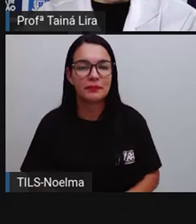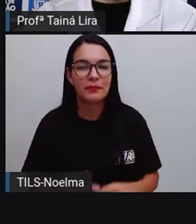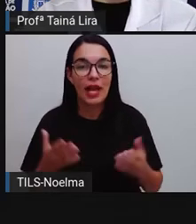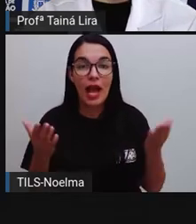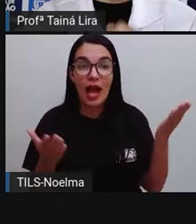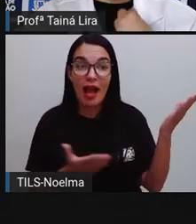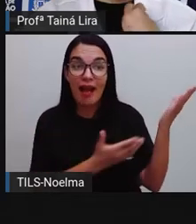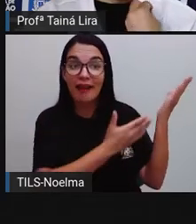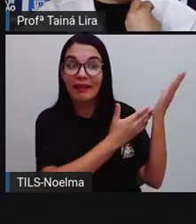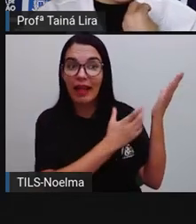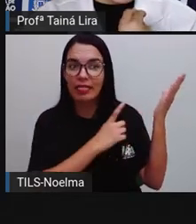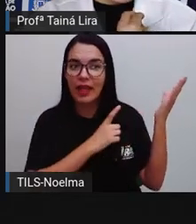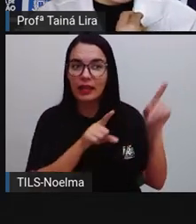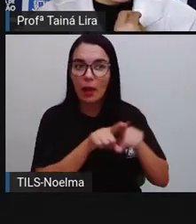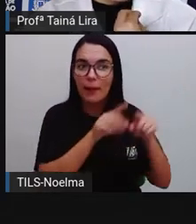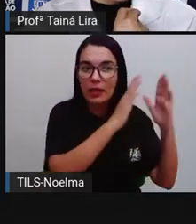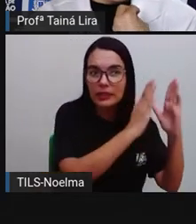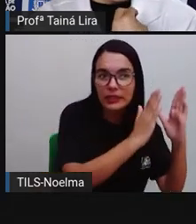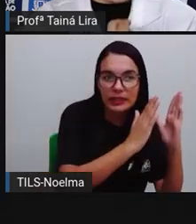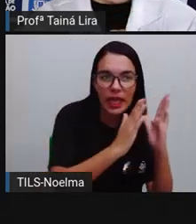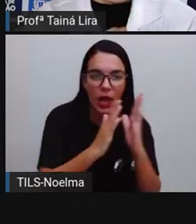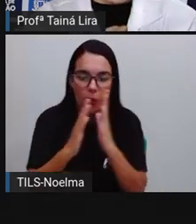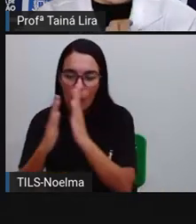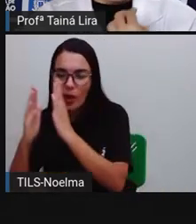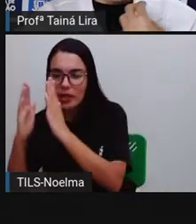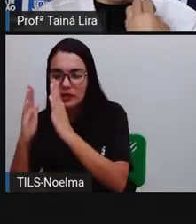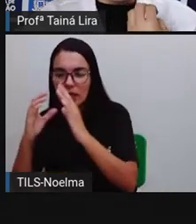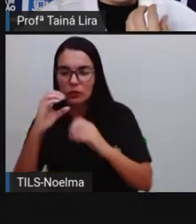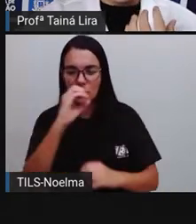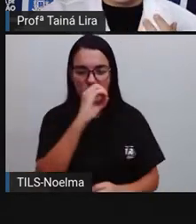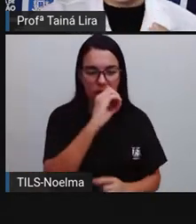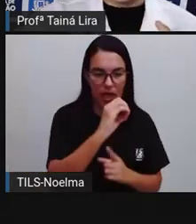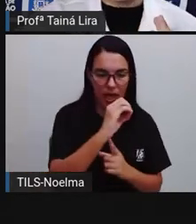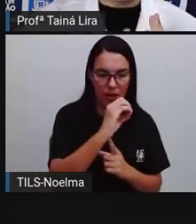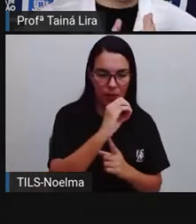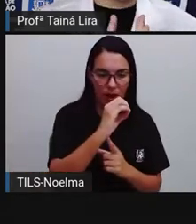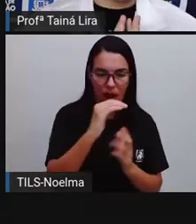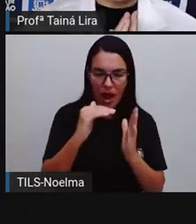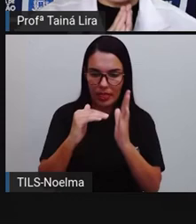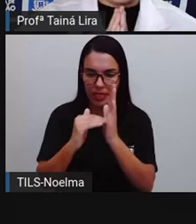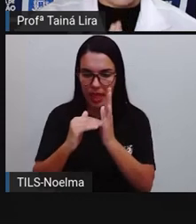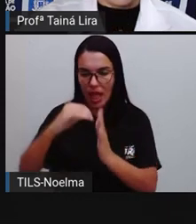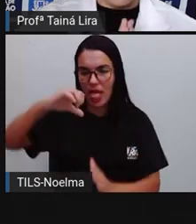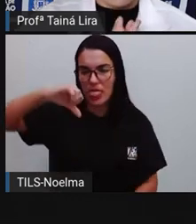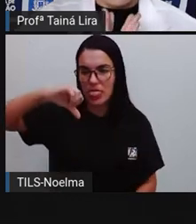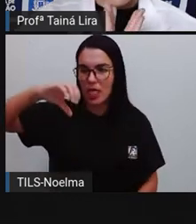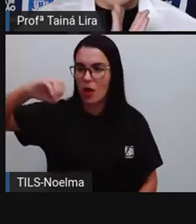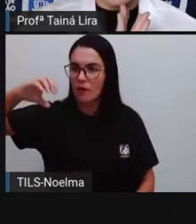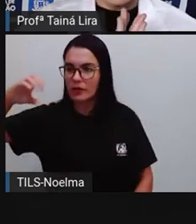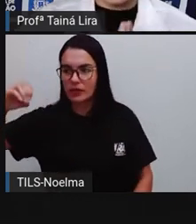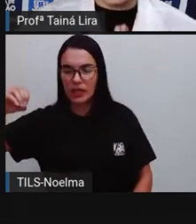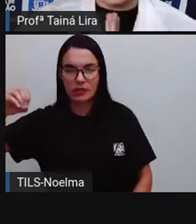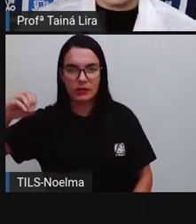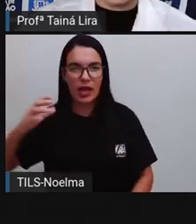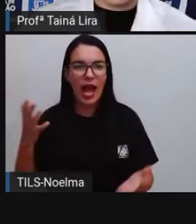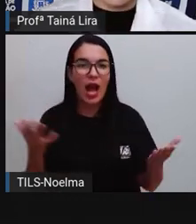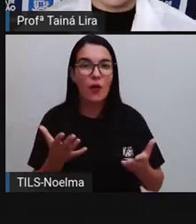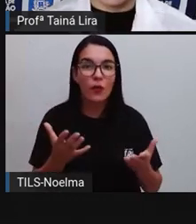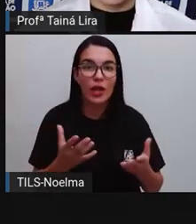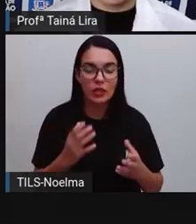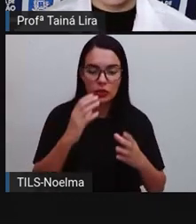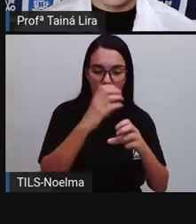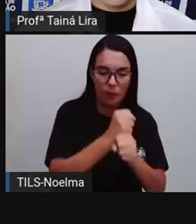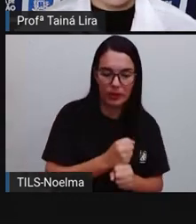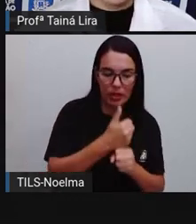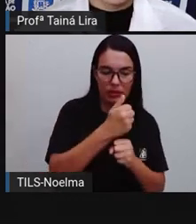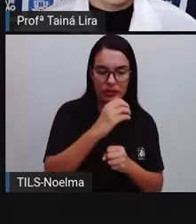também trouxe uma sequência do 0 até o 900. A gente agora vai contar, ó, de 100 em 100.